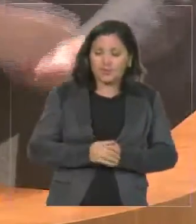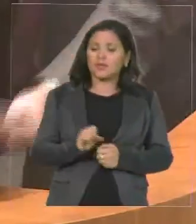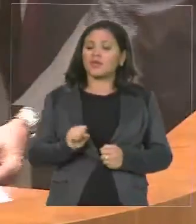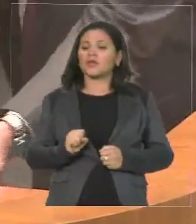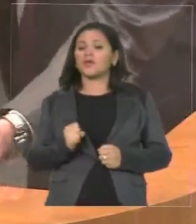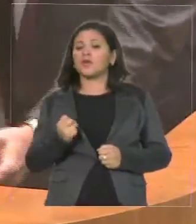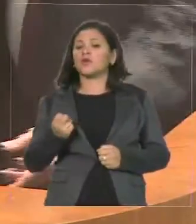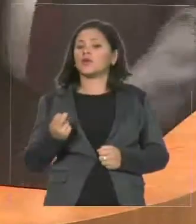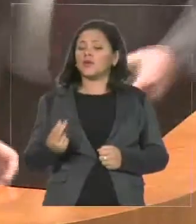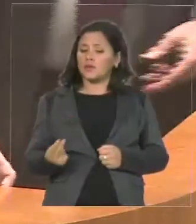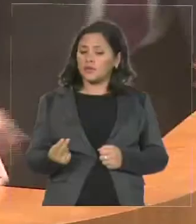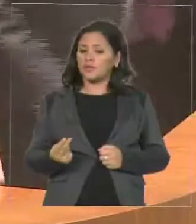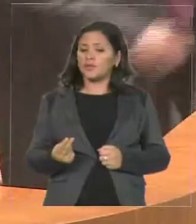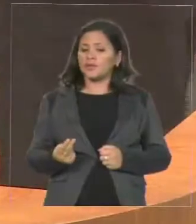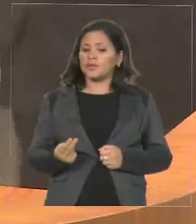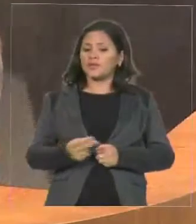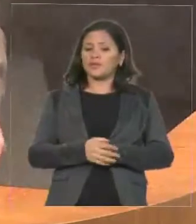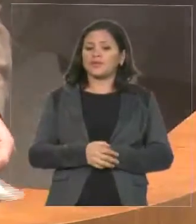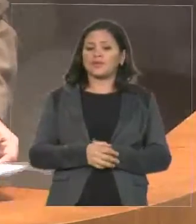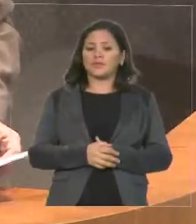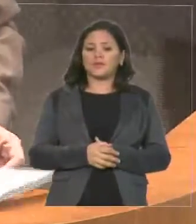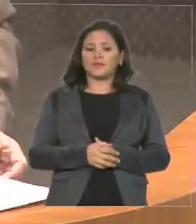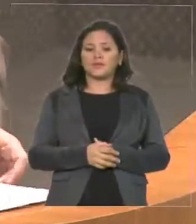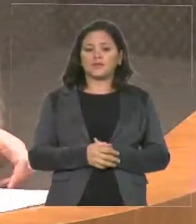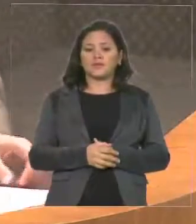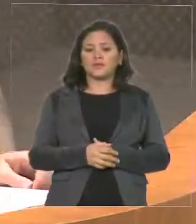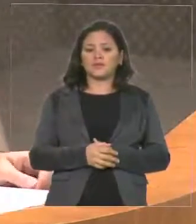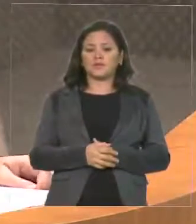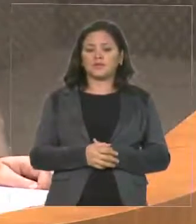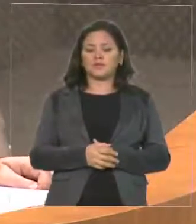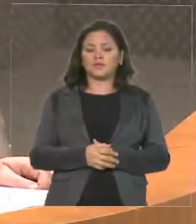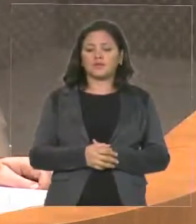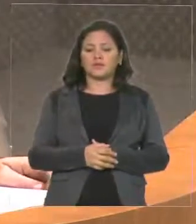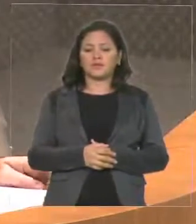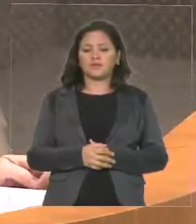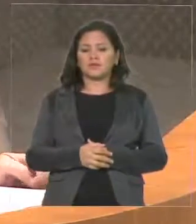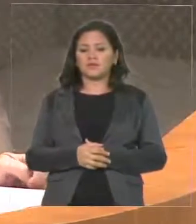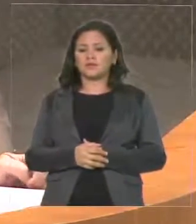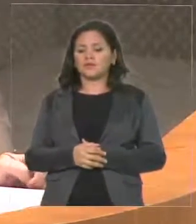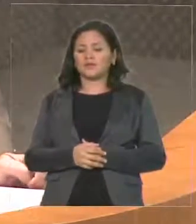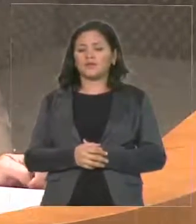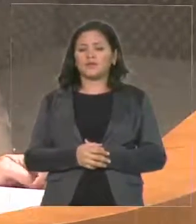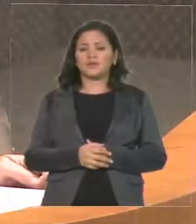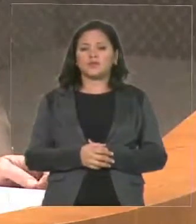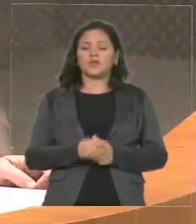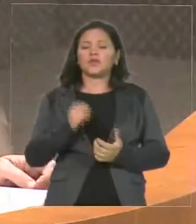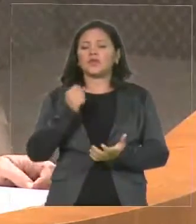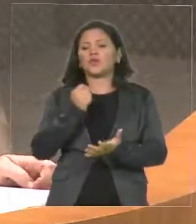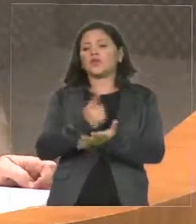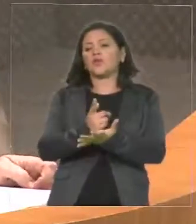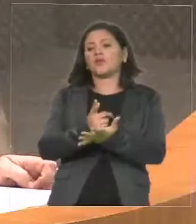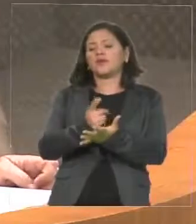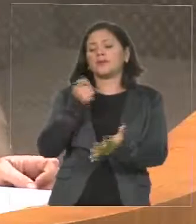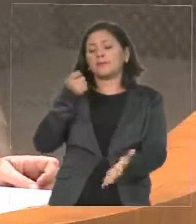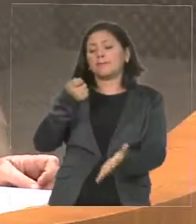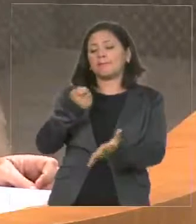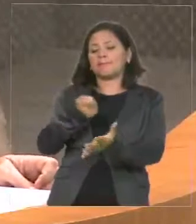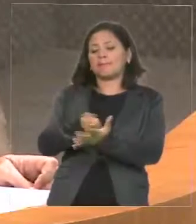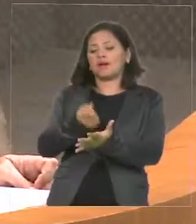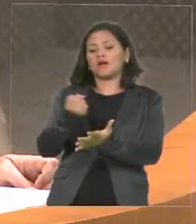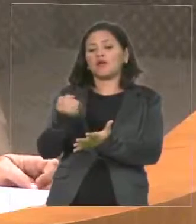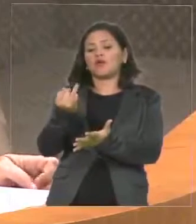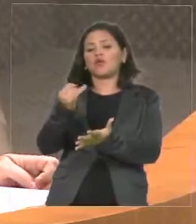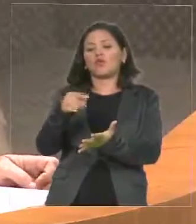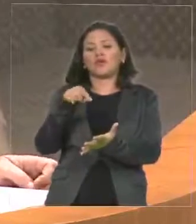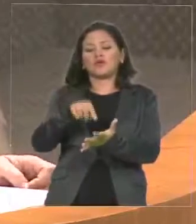ou ele para, ou ele para, ou ele compra no preço que o fornecedor exige.